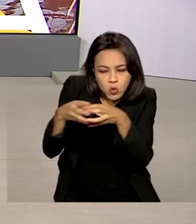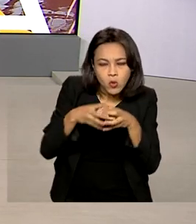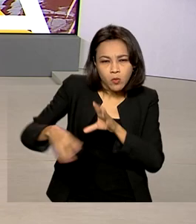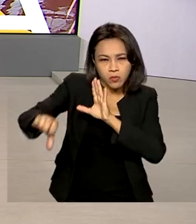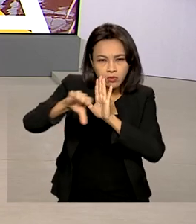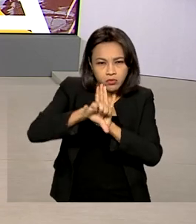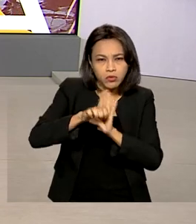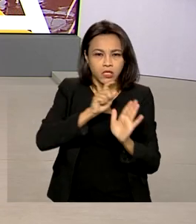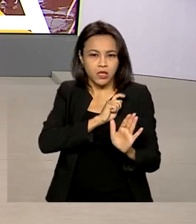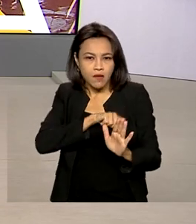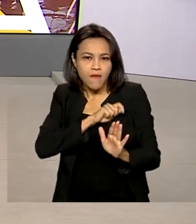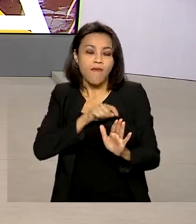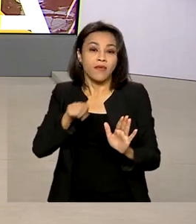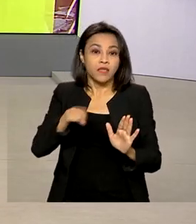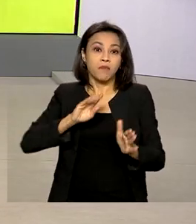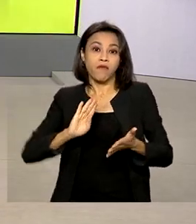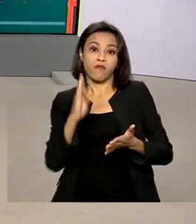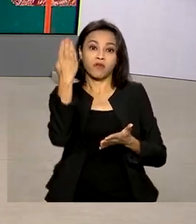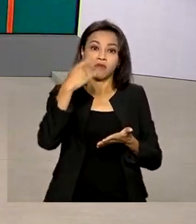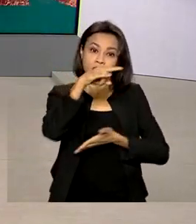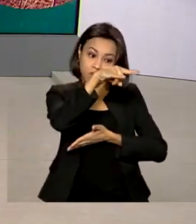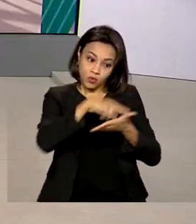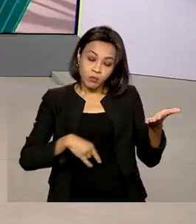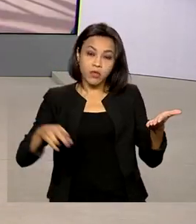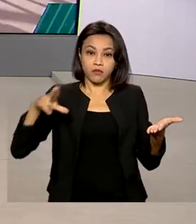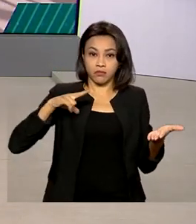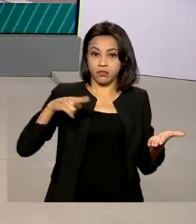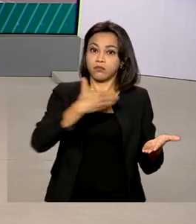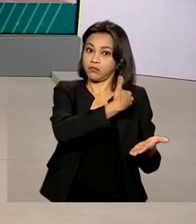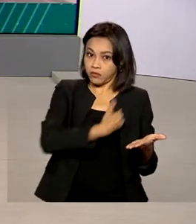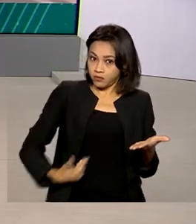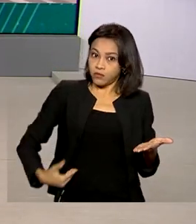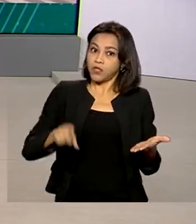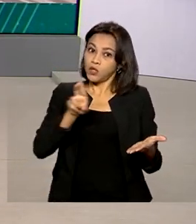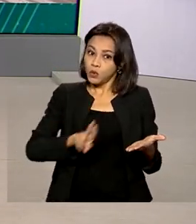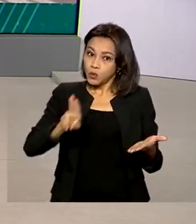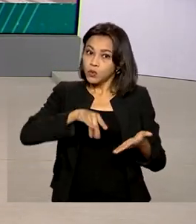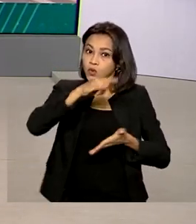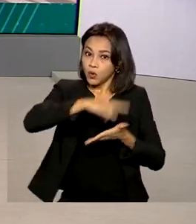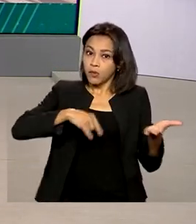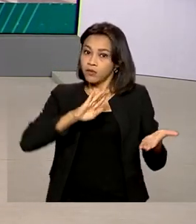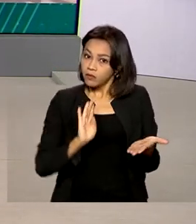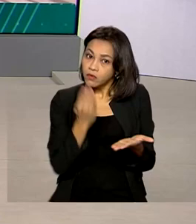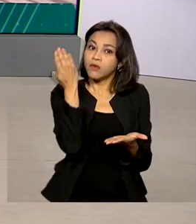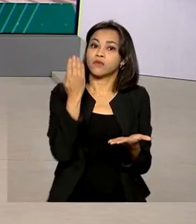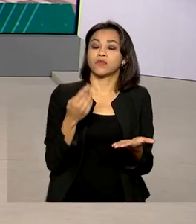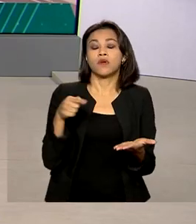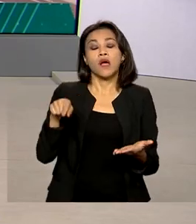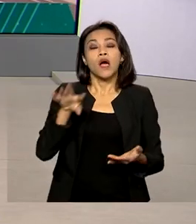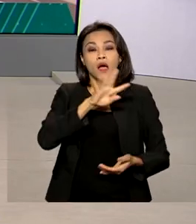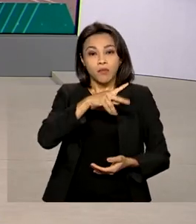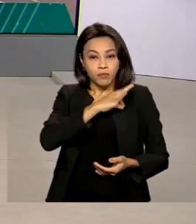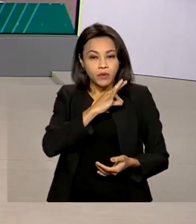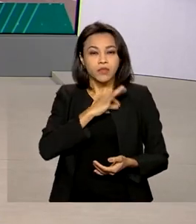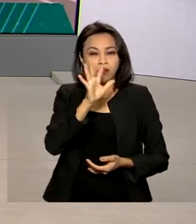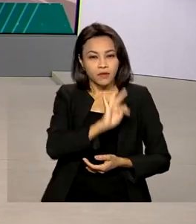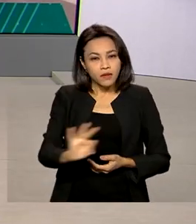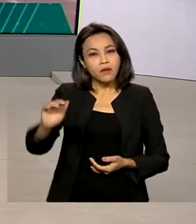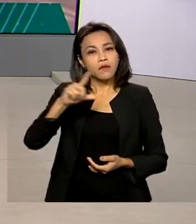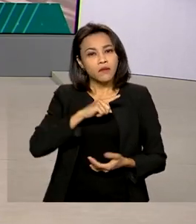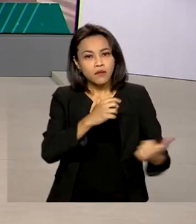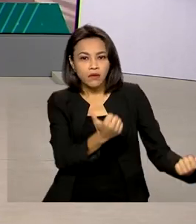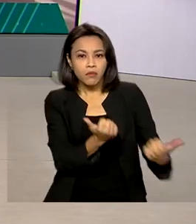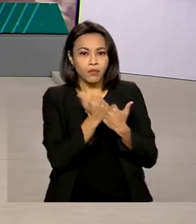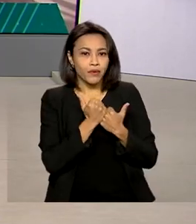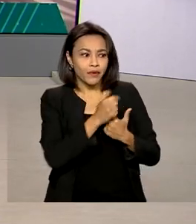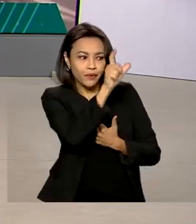falsificação de documento público e particular e uso de documento falso. Ainda segundo a Polícia Federal, a quadrilha contava com a participação